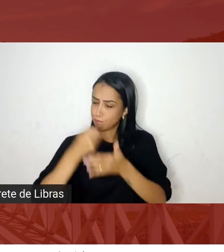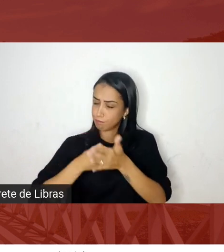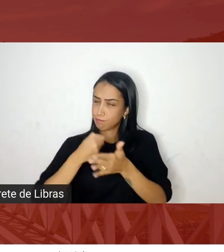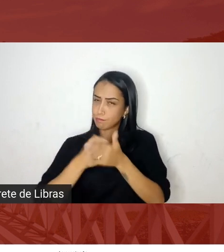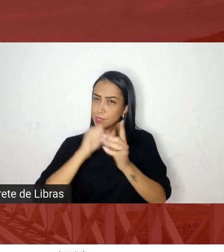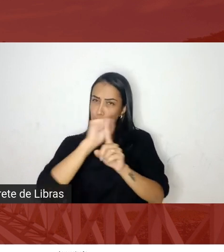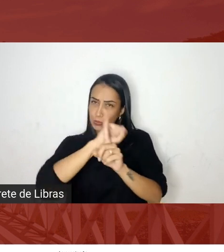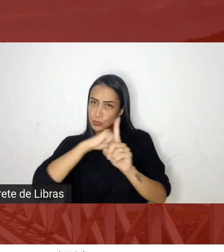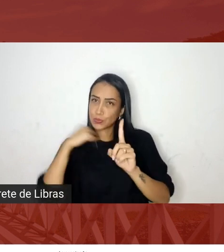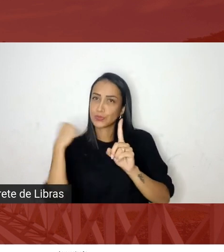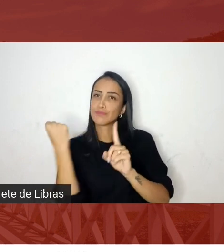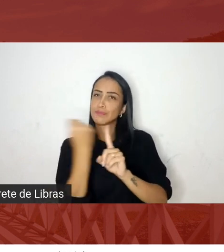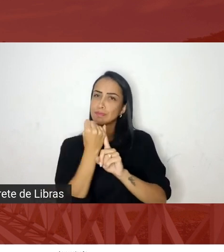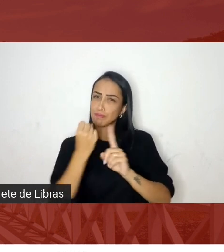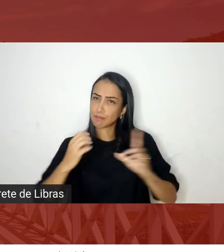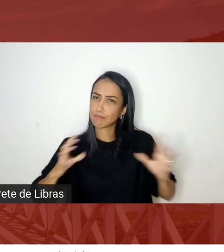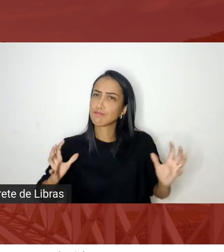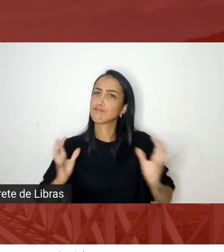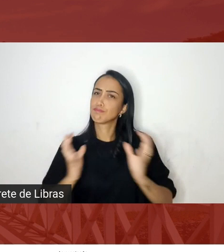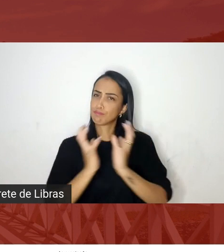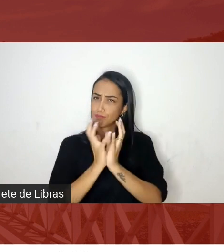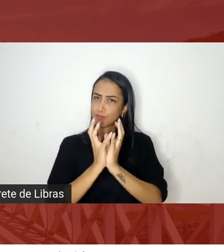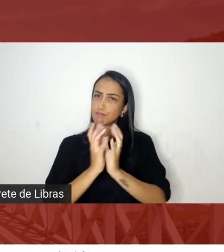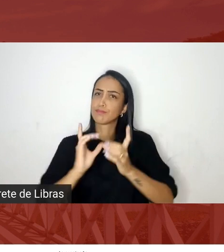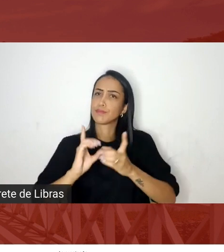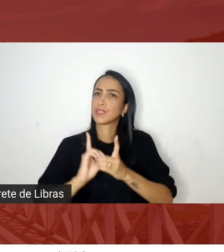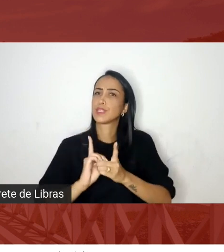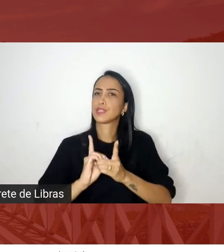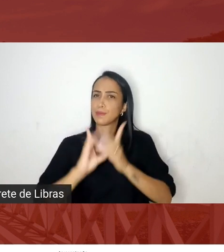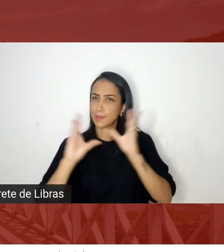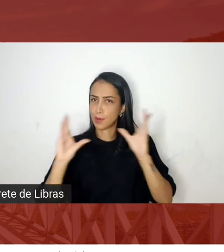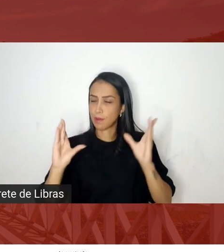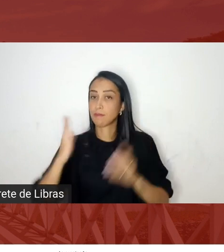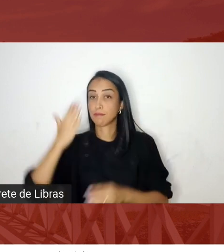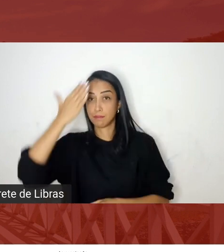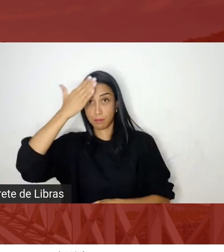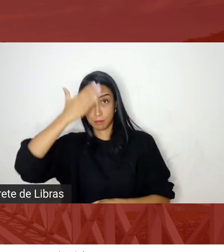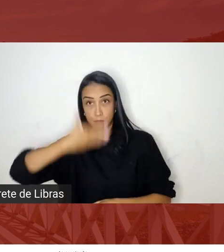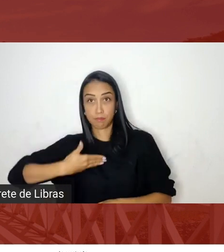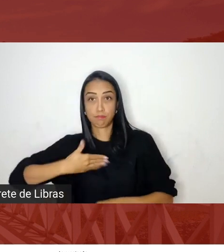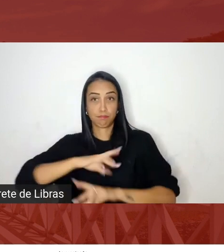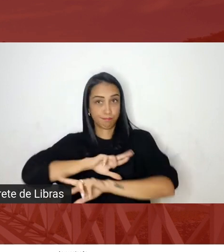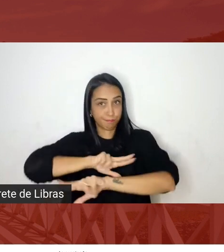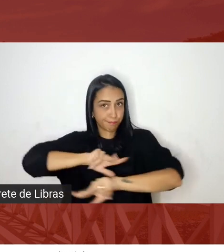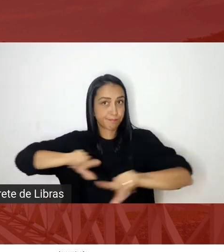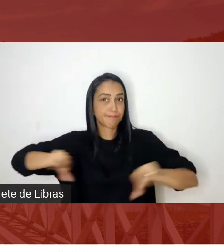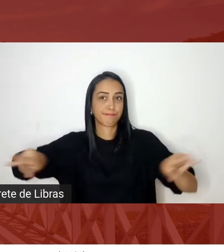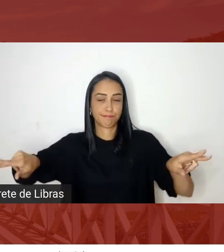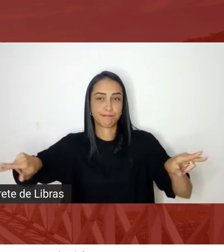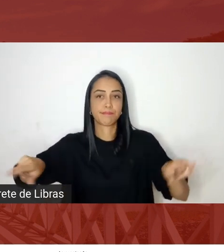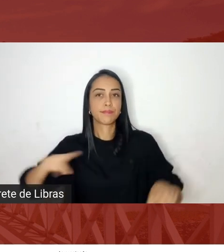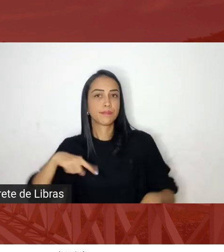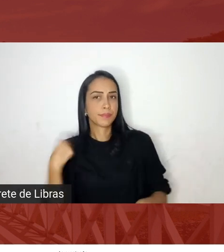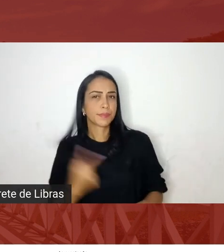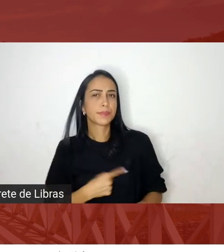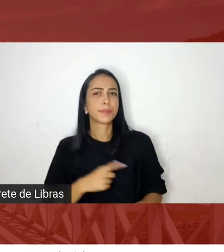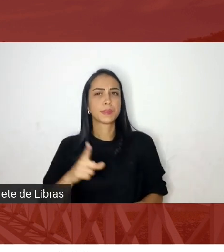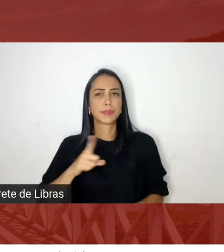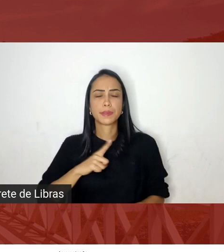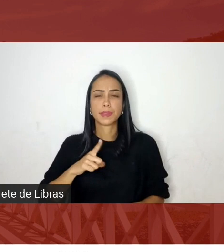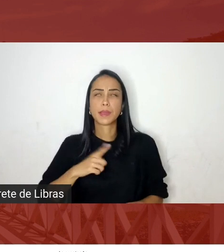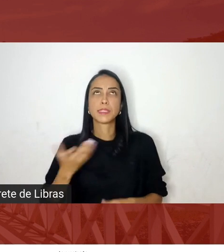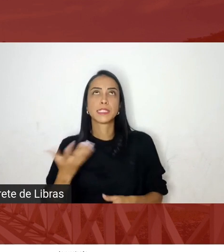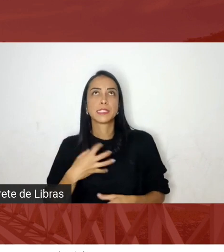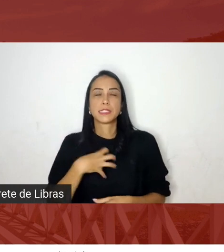democrática e que respeita a diversidade nós temos a tendência de dar liberdade de expressão para